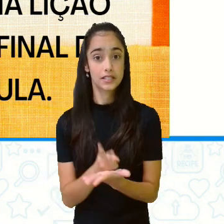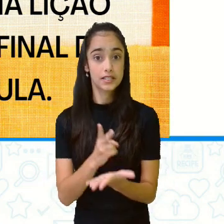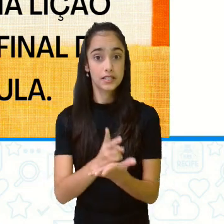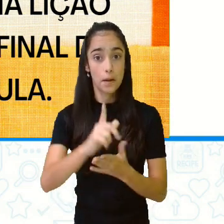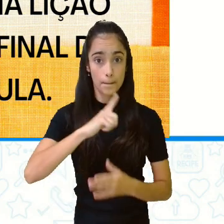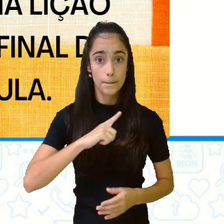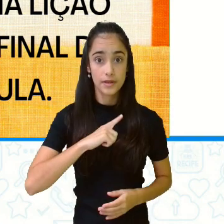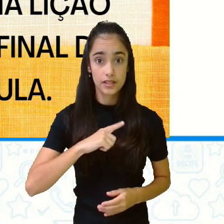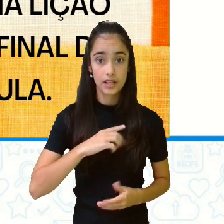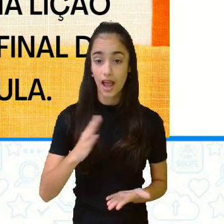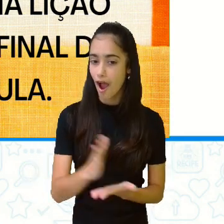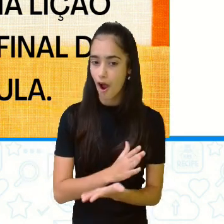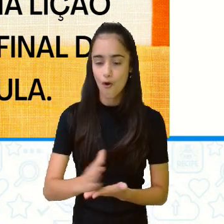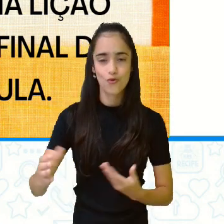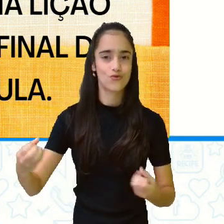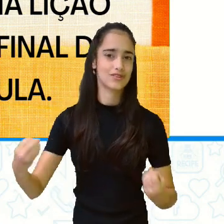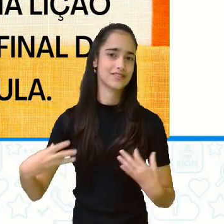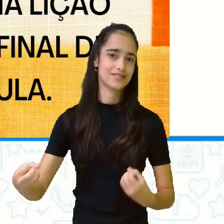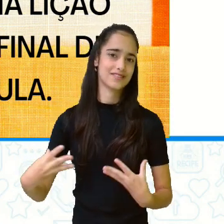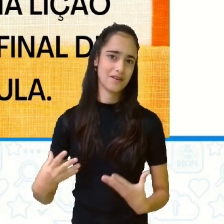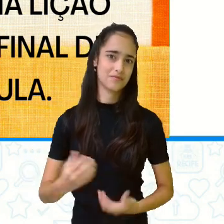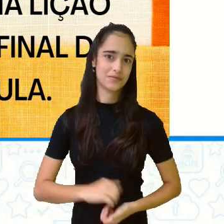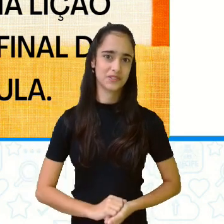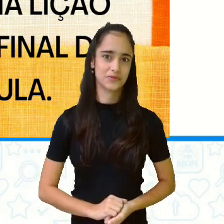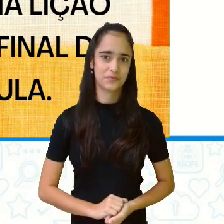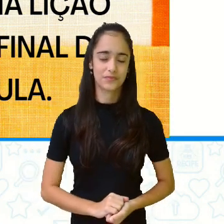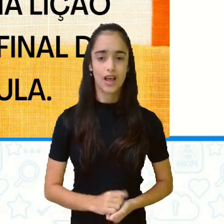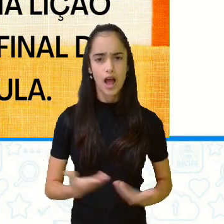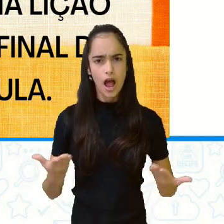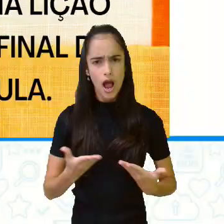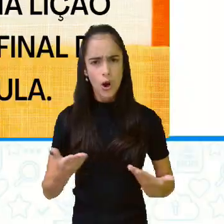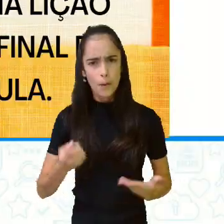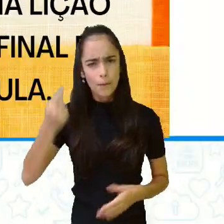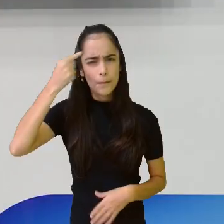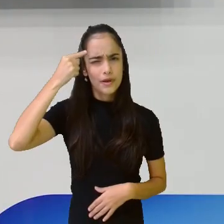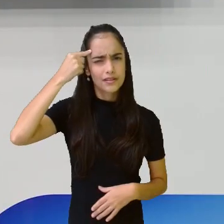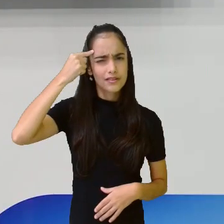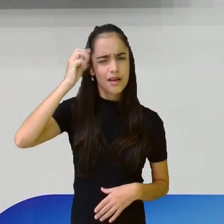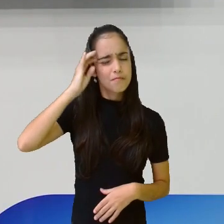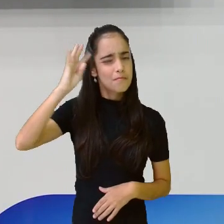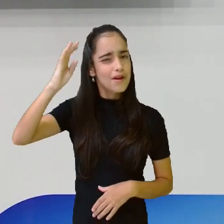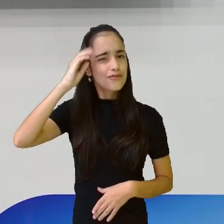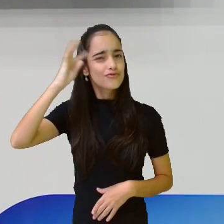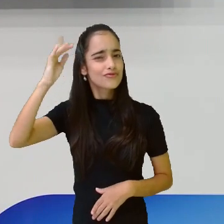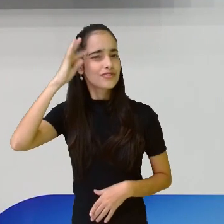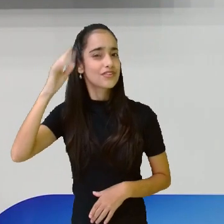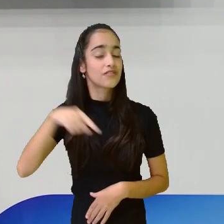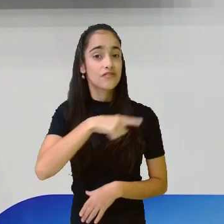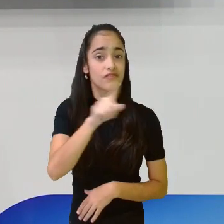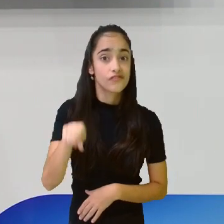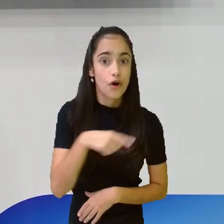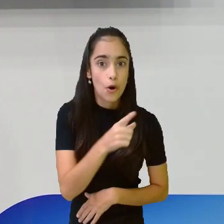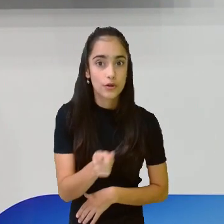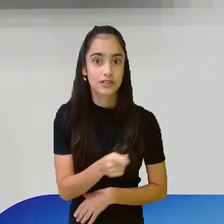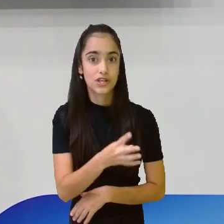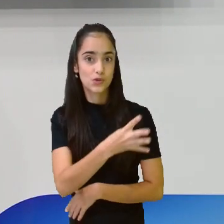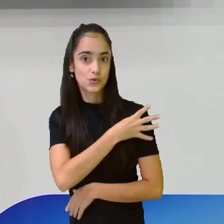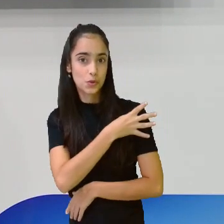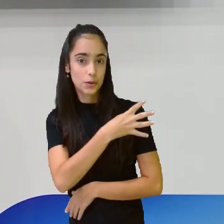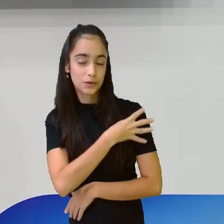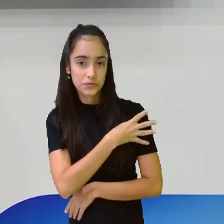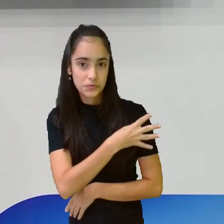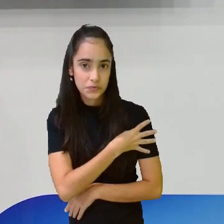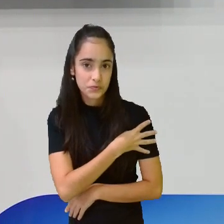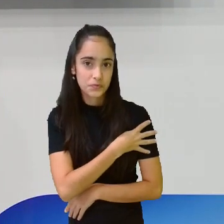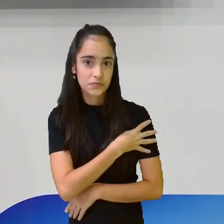Por isso eu estou falando que imagina vocês aí, nossos estudantes de quarto ano, usando a criatividade